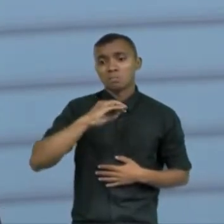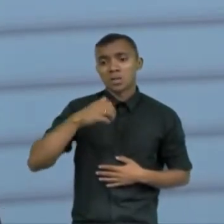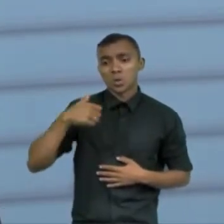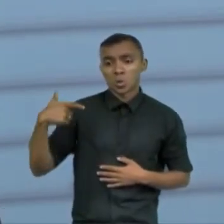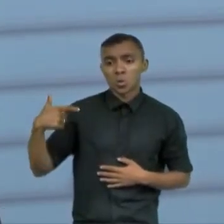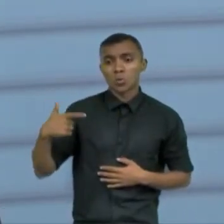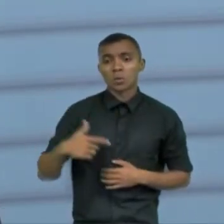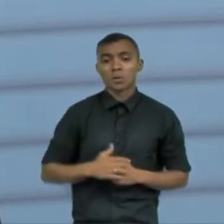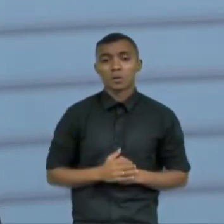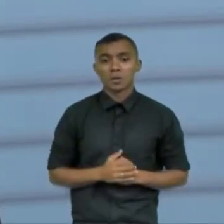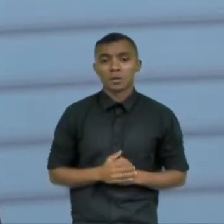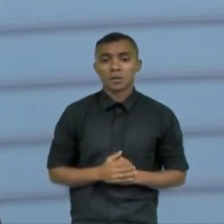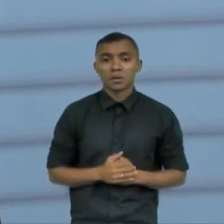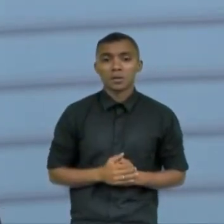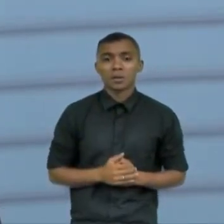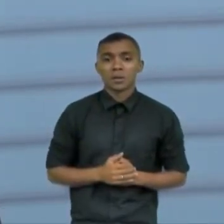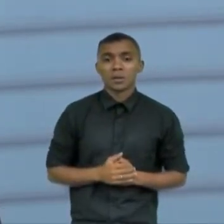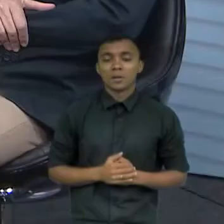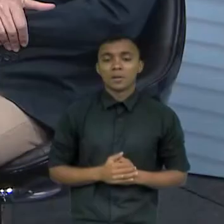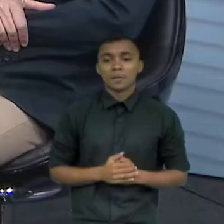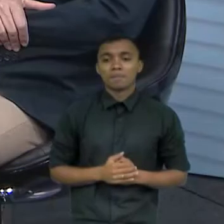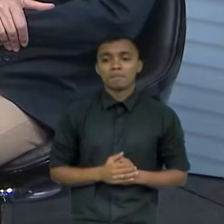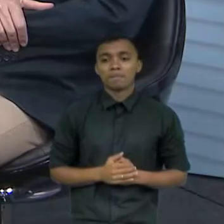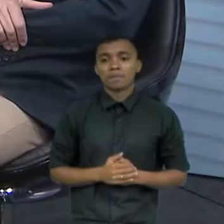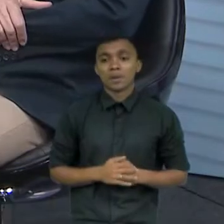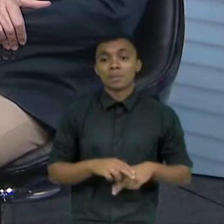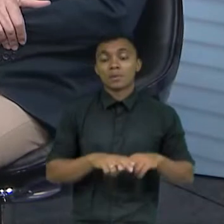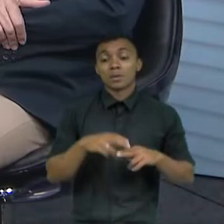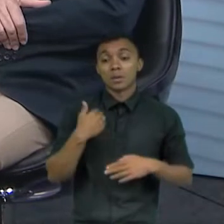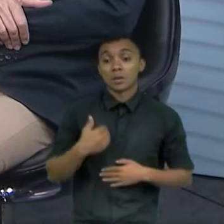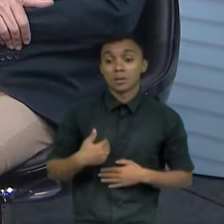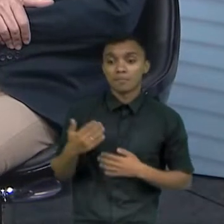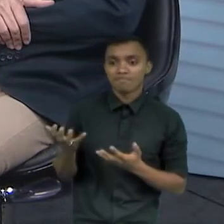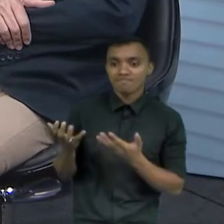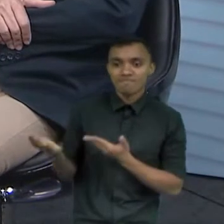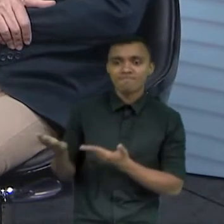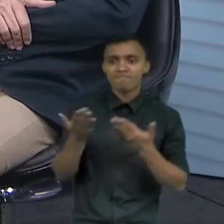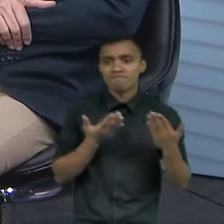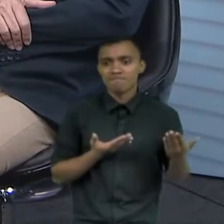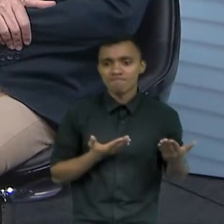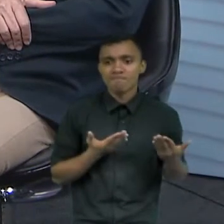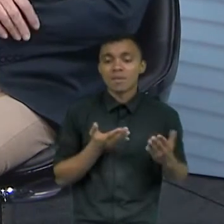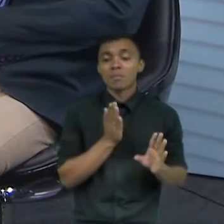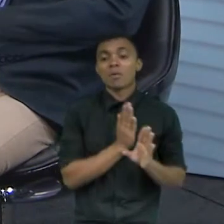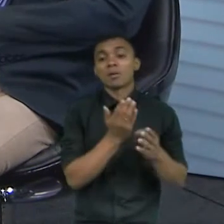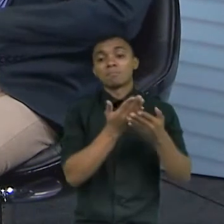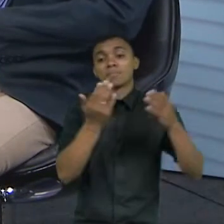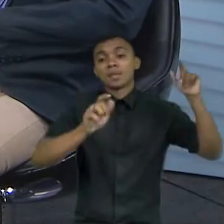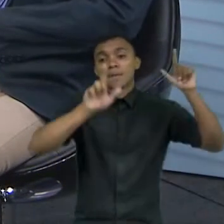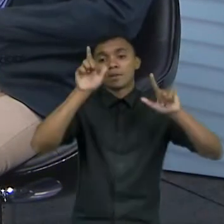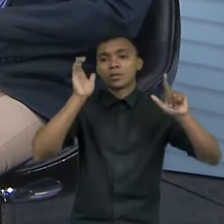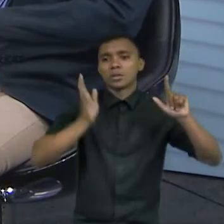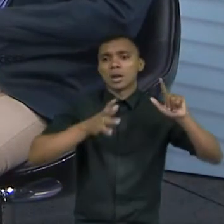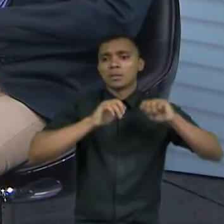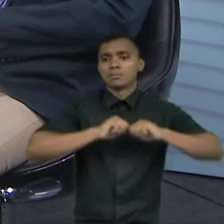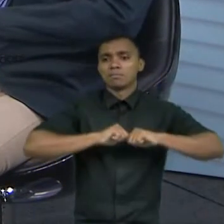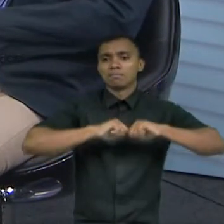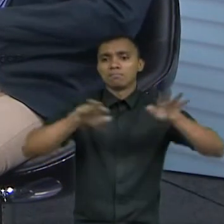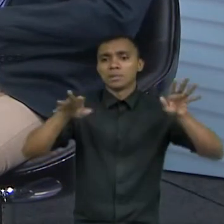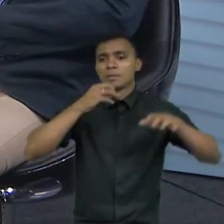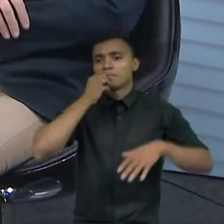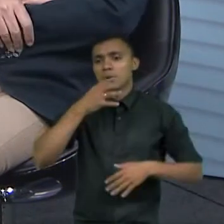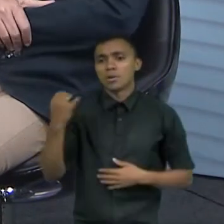pessoa está na ordem do dia por isso que eu fiz questão de trazer a senhora aqui porque esse programa ele tem um alcance muito amplo para